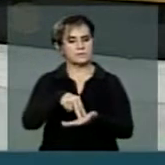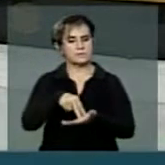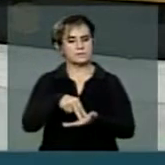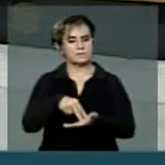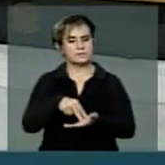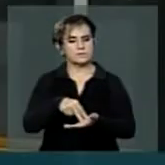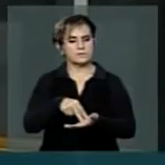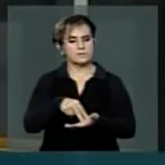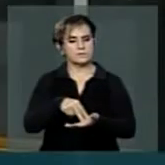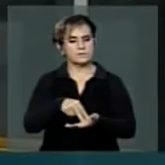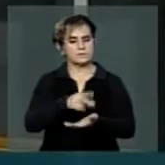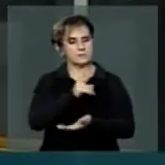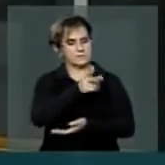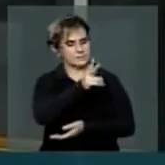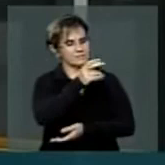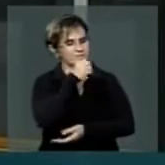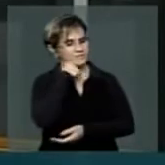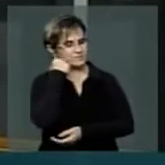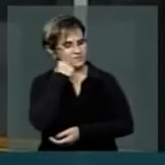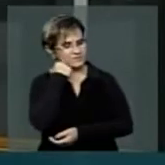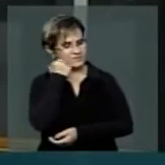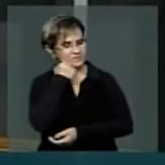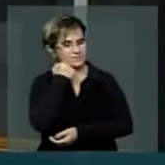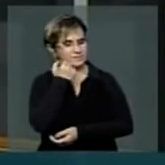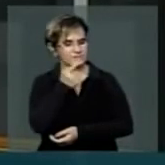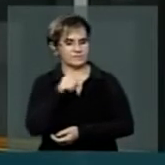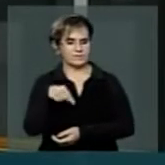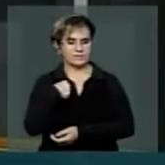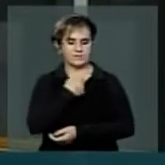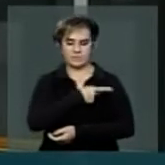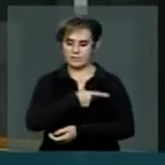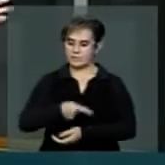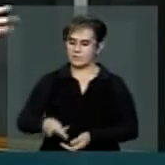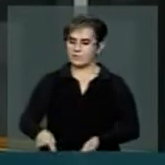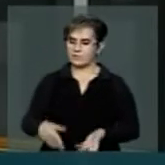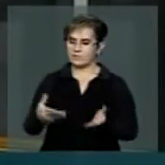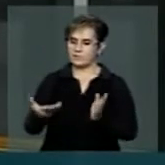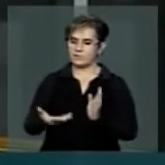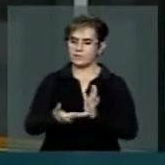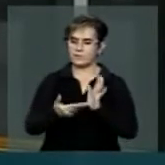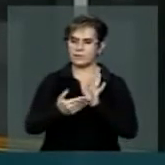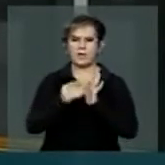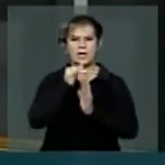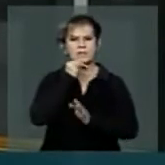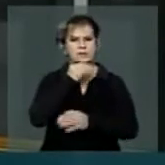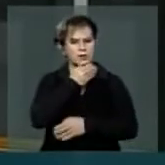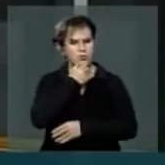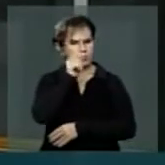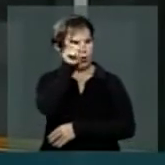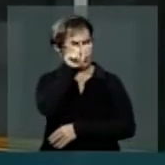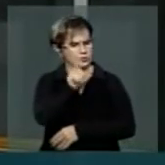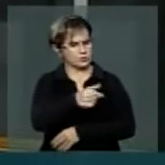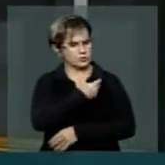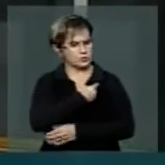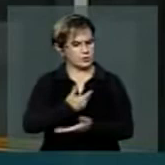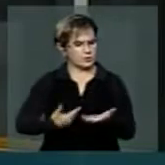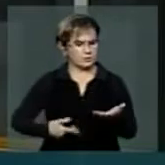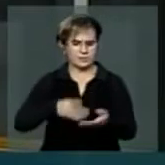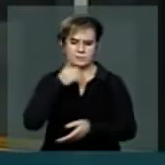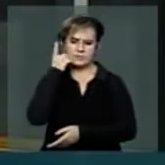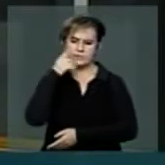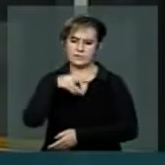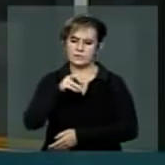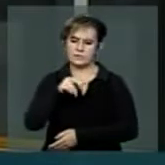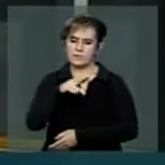sempre senador e nosso exemplo de homem público, deputado Mauro